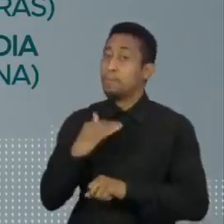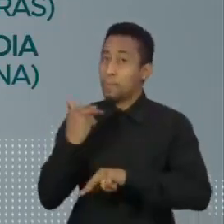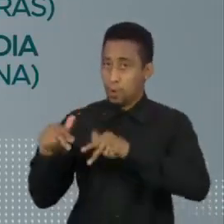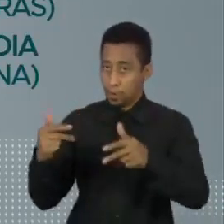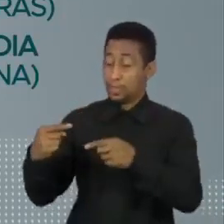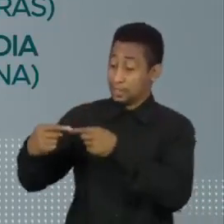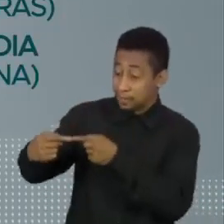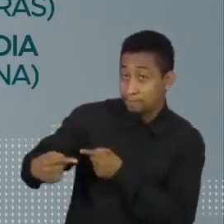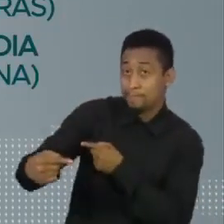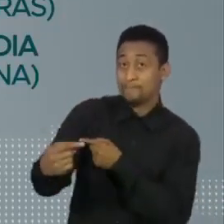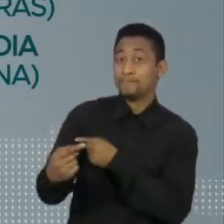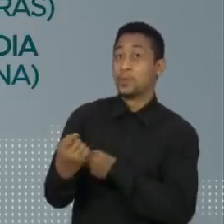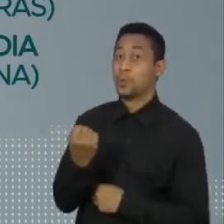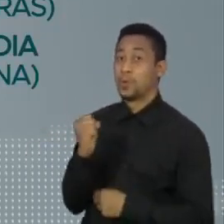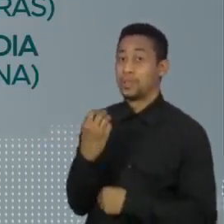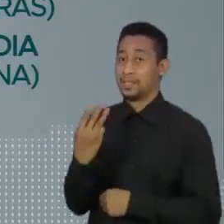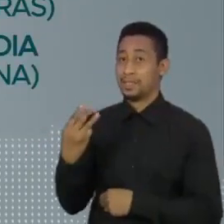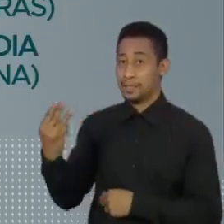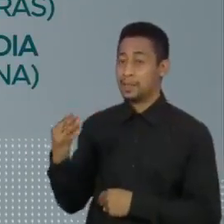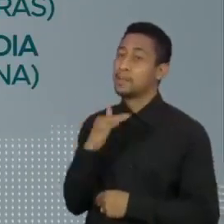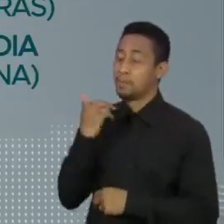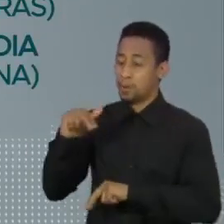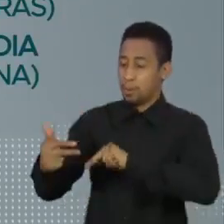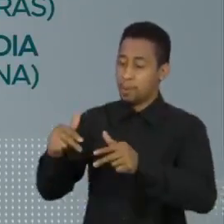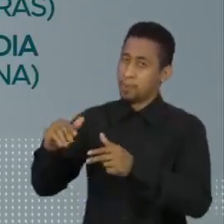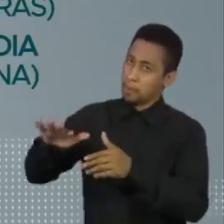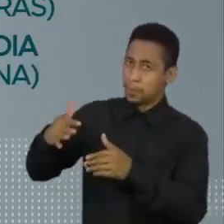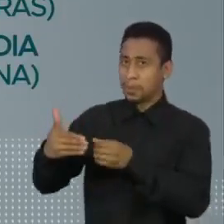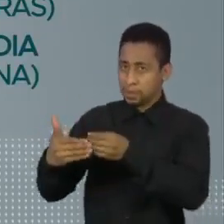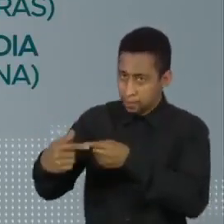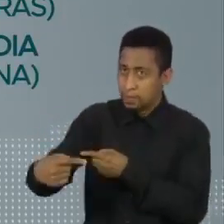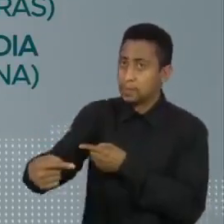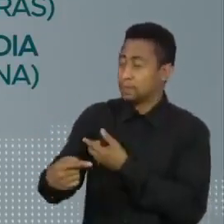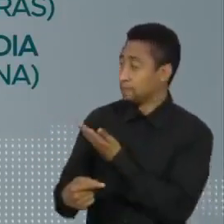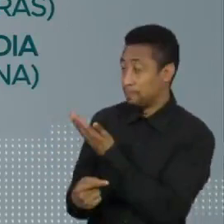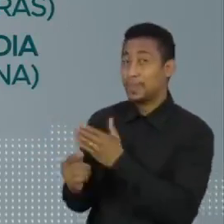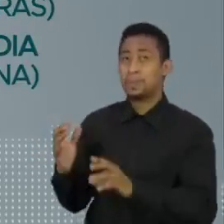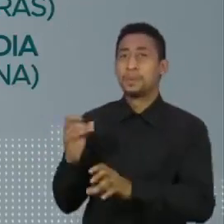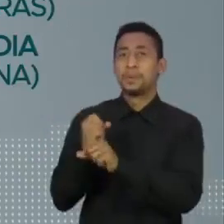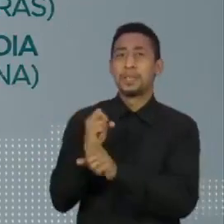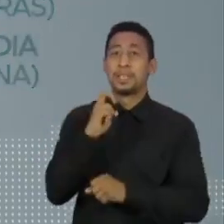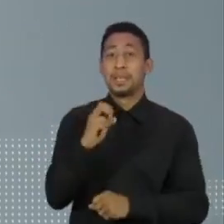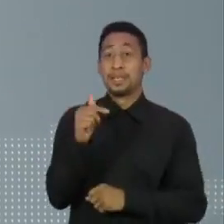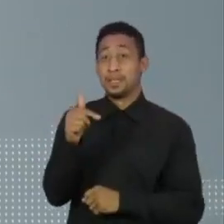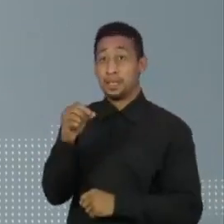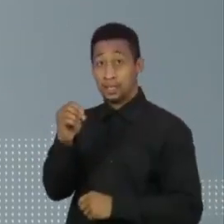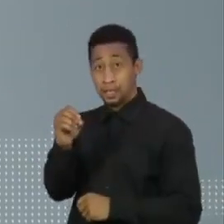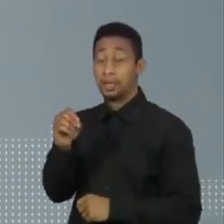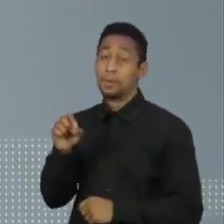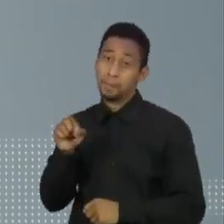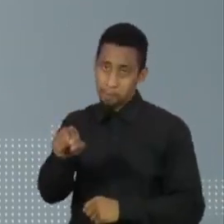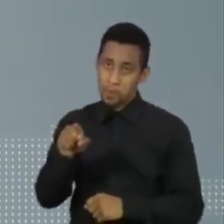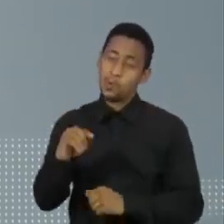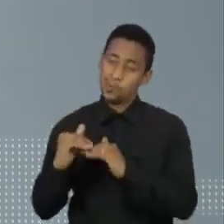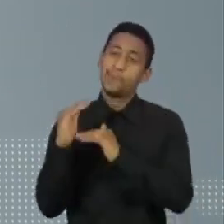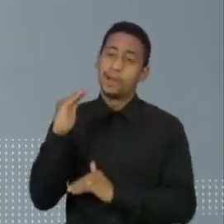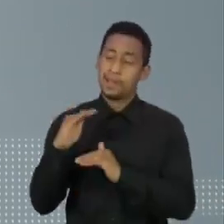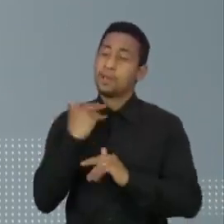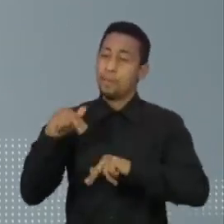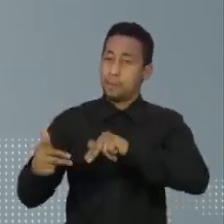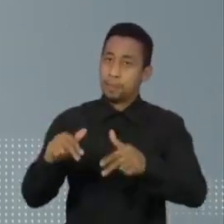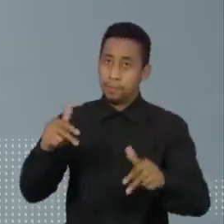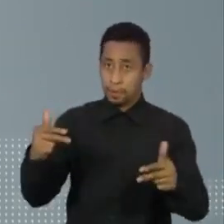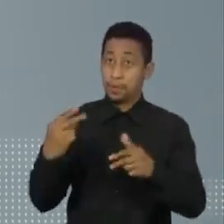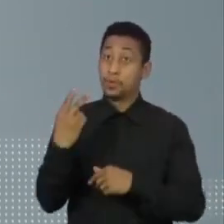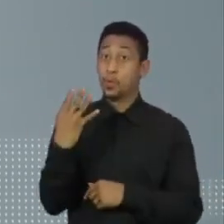sete dias ficou em 833. O total de óbitos está em quase 571 mil. Os casos registrados nas